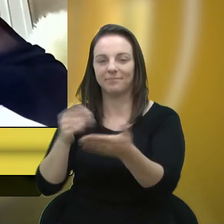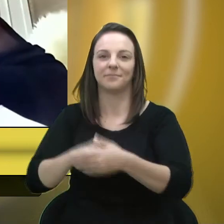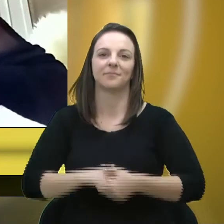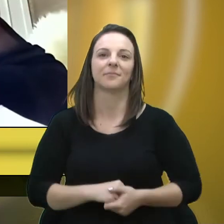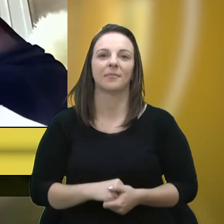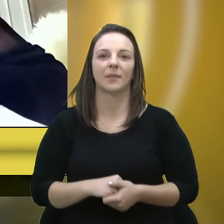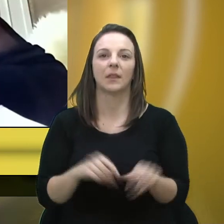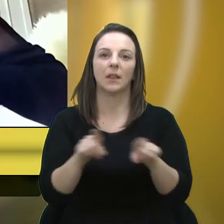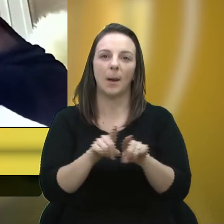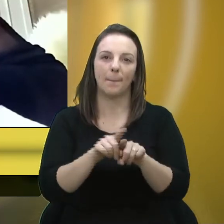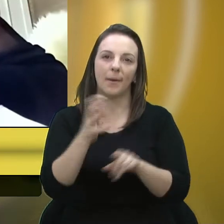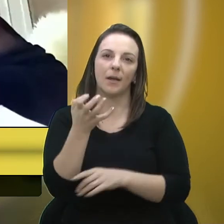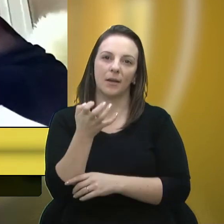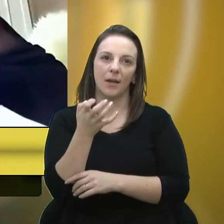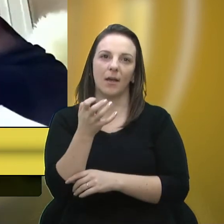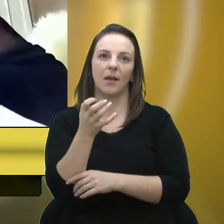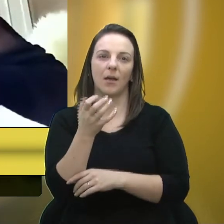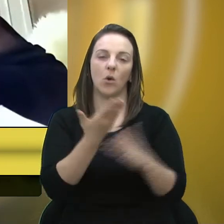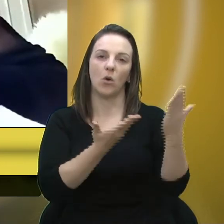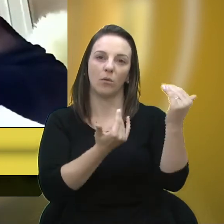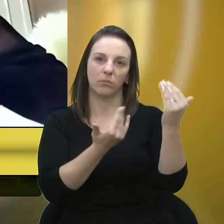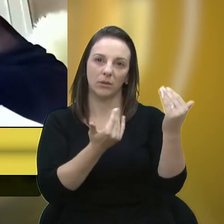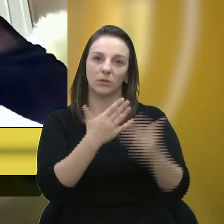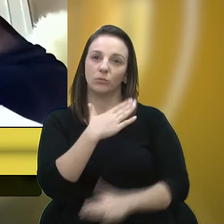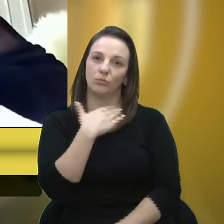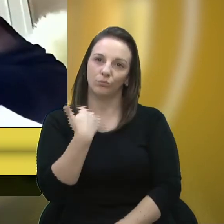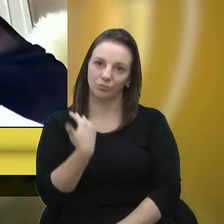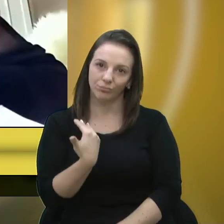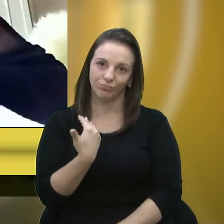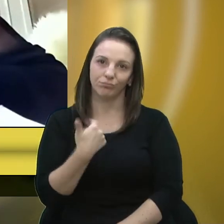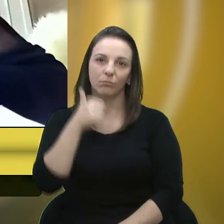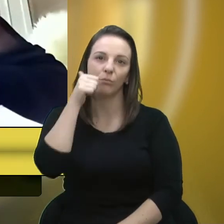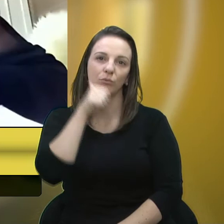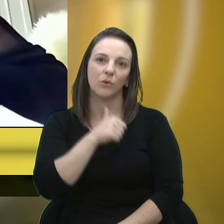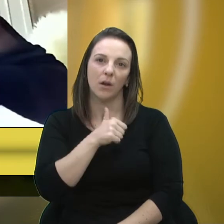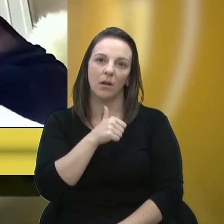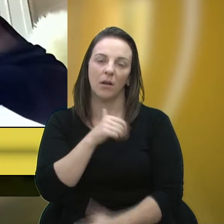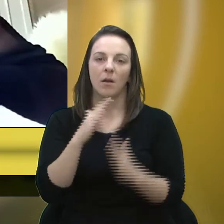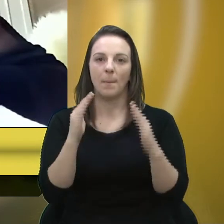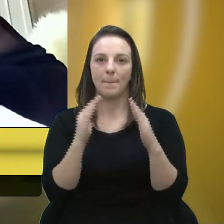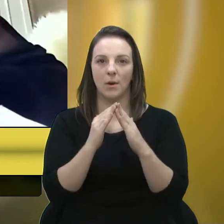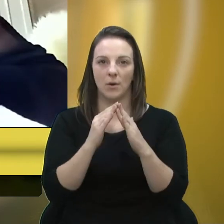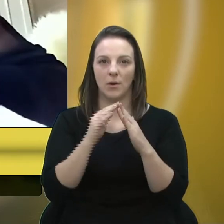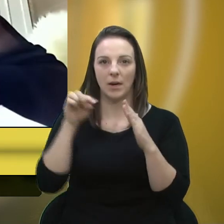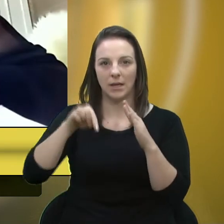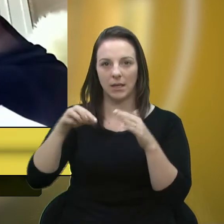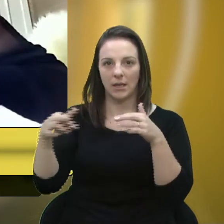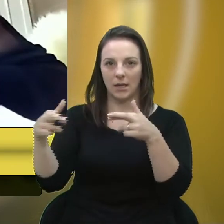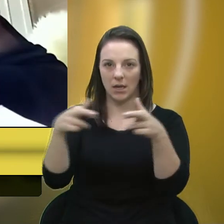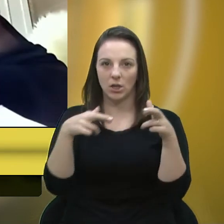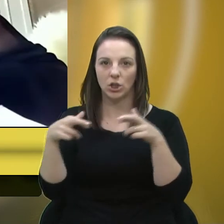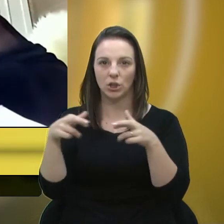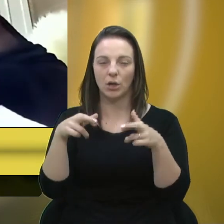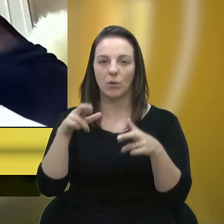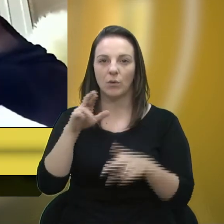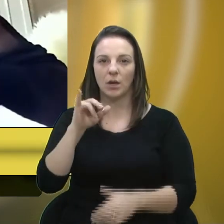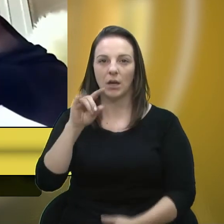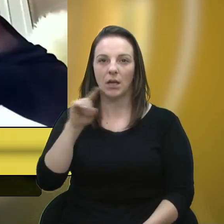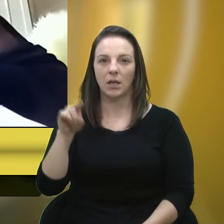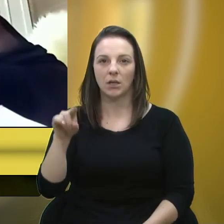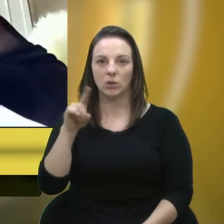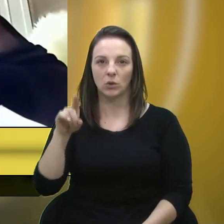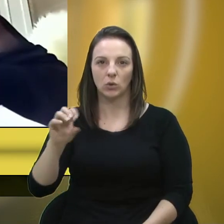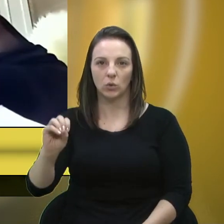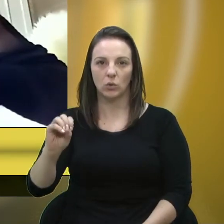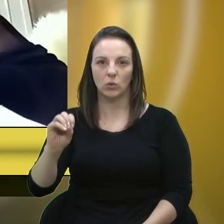fazer um voto de pesar aqui também a uma mulher moradora aqui da região do Desvio Riço, a